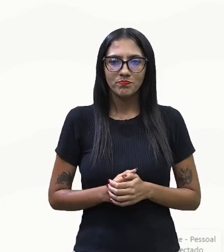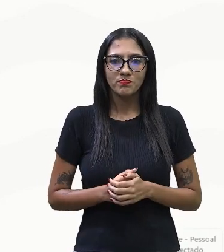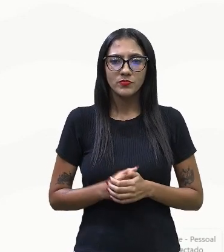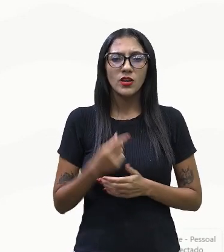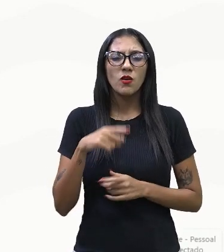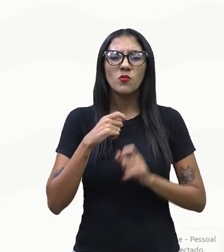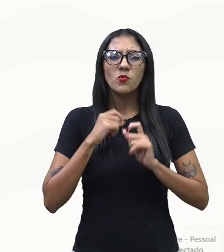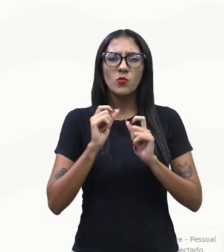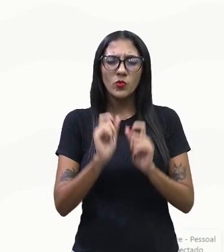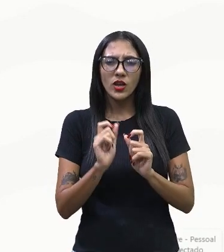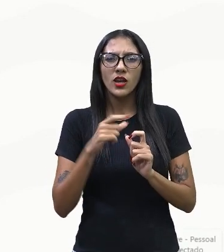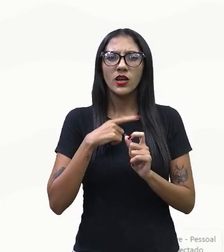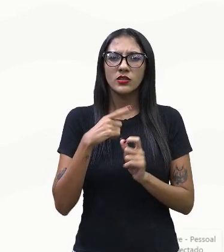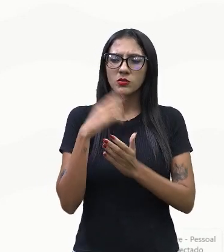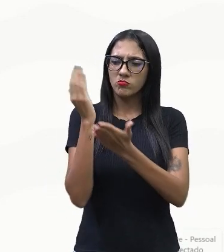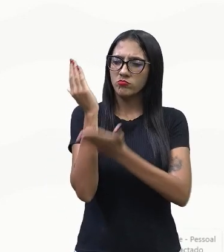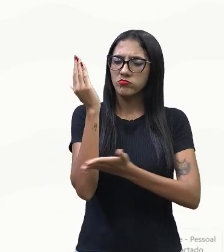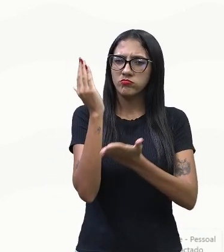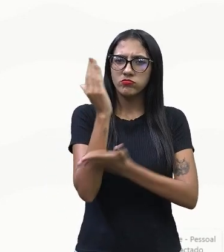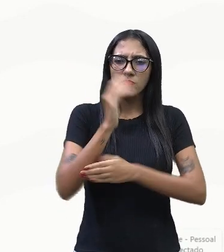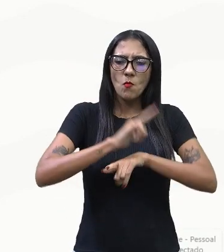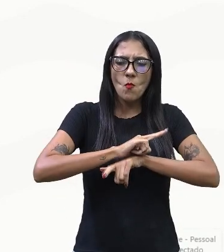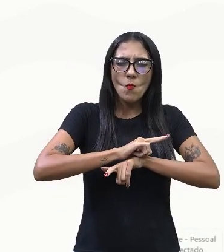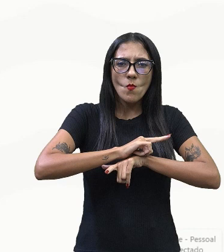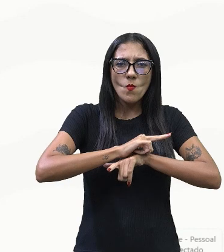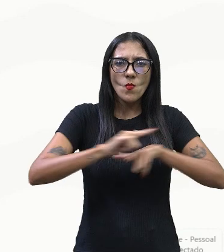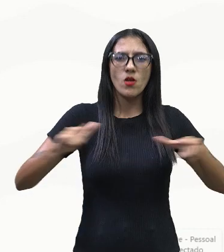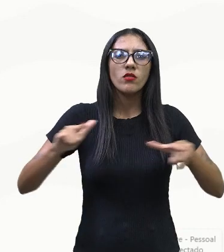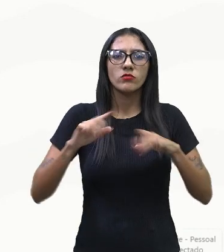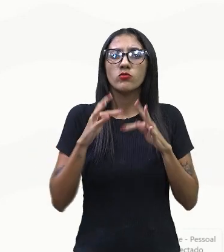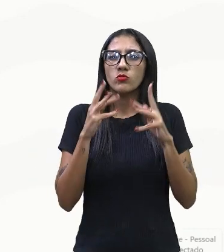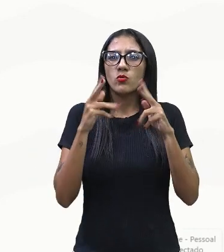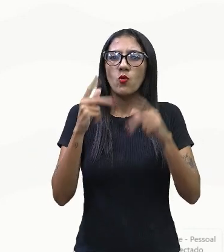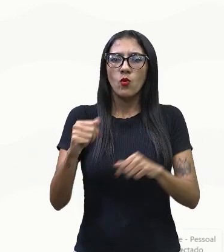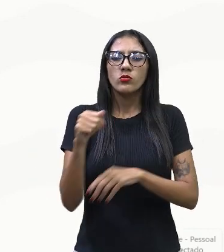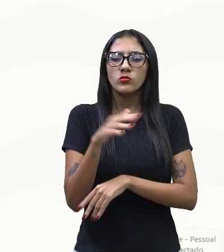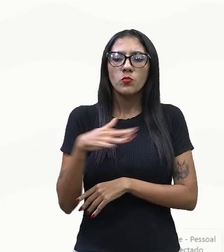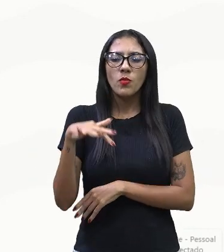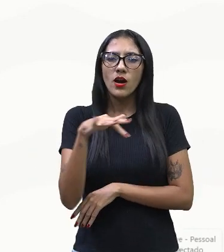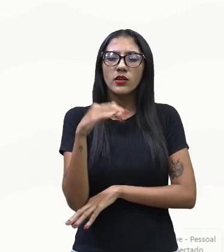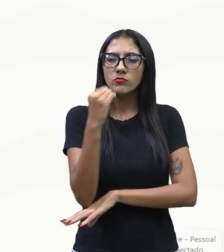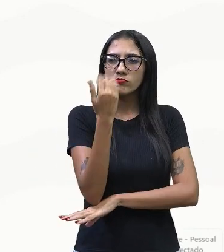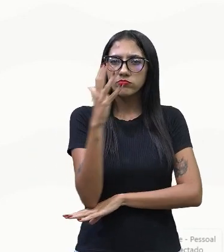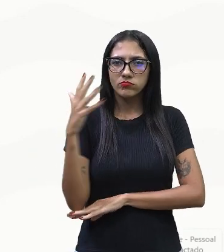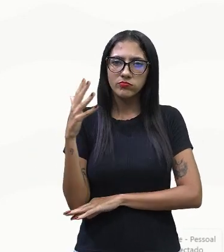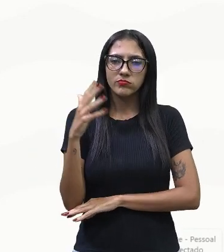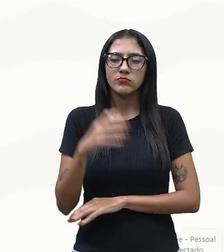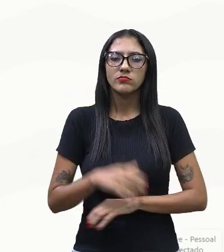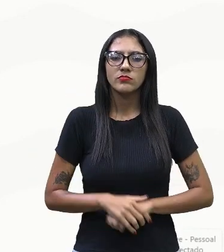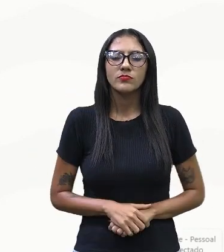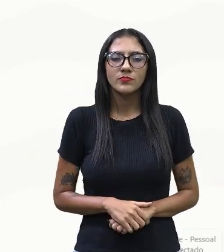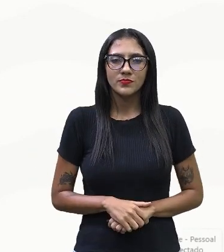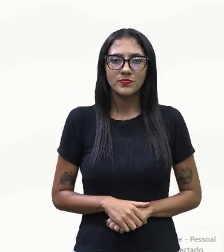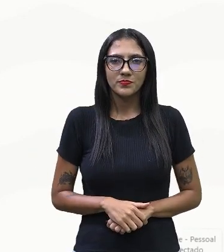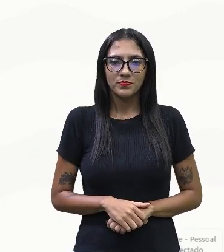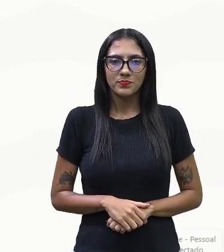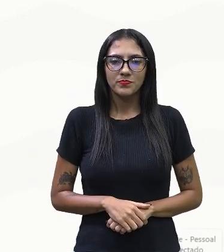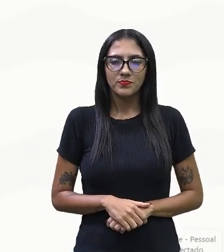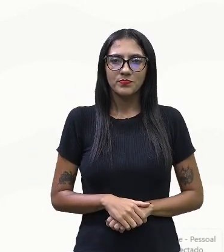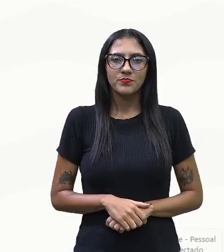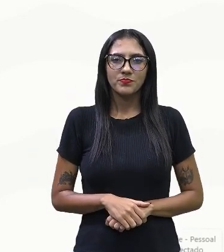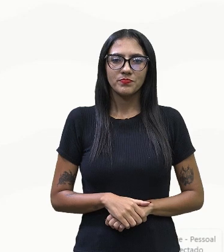para remover total ou parcialmente a vegetação em certa área. professora,